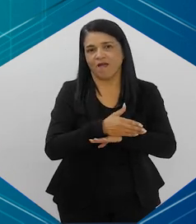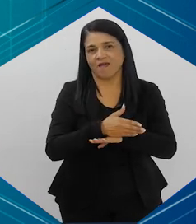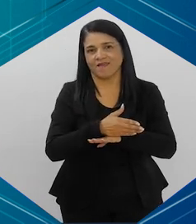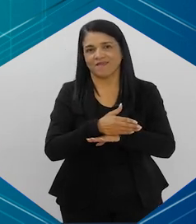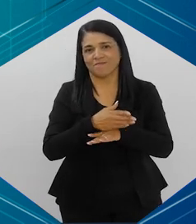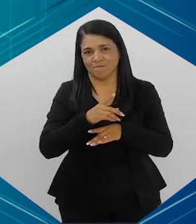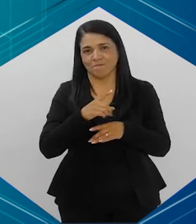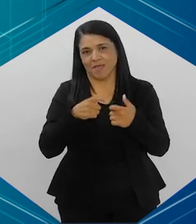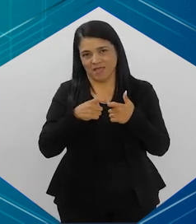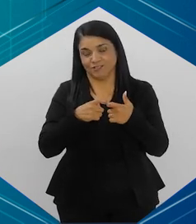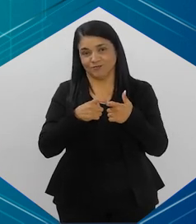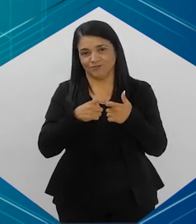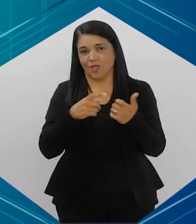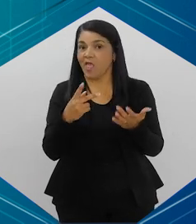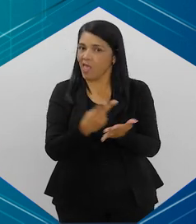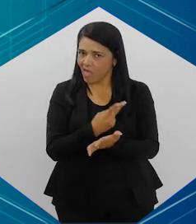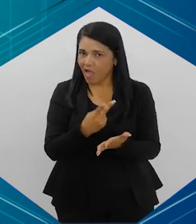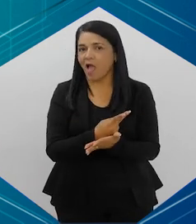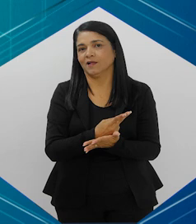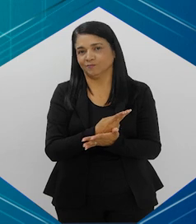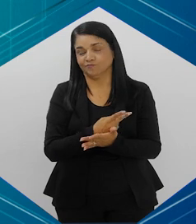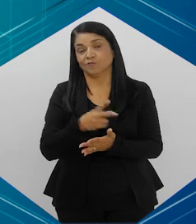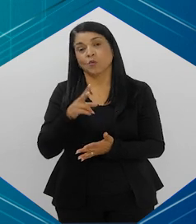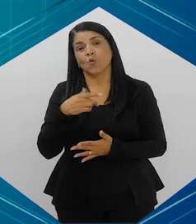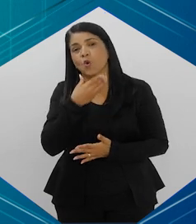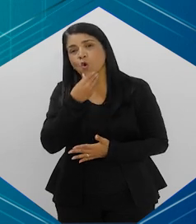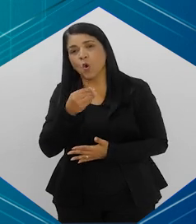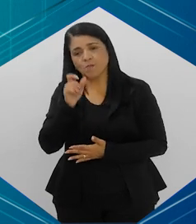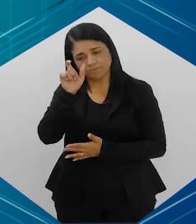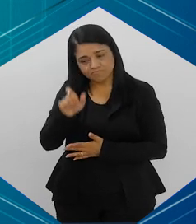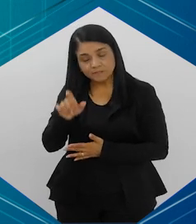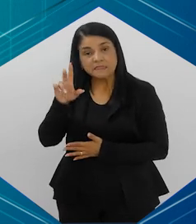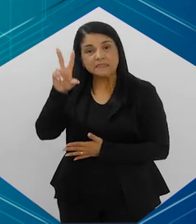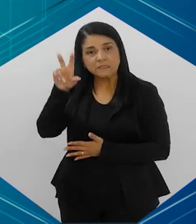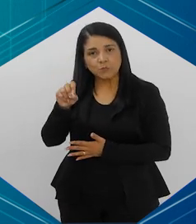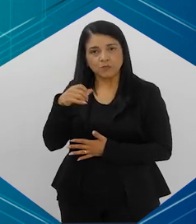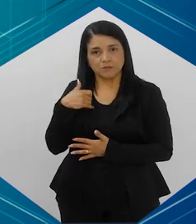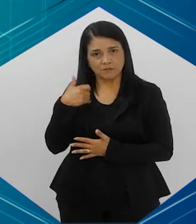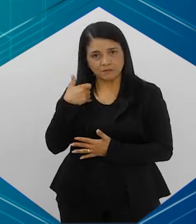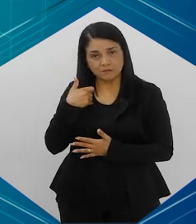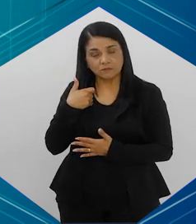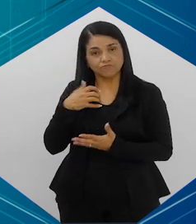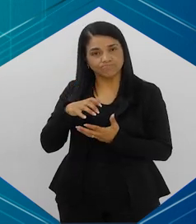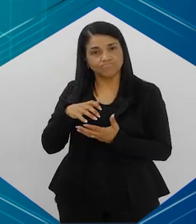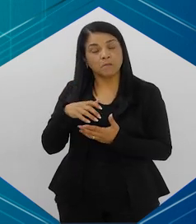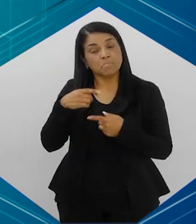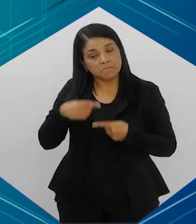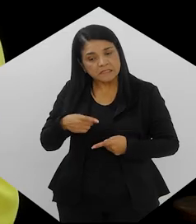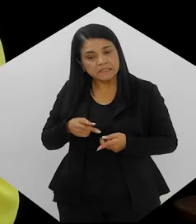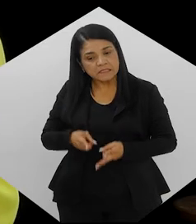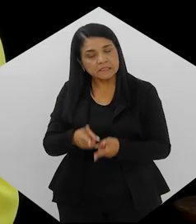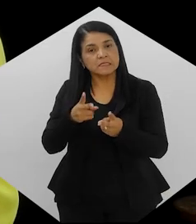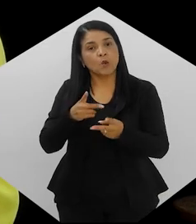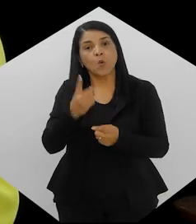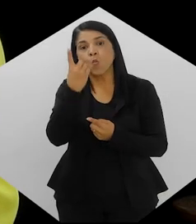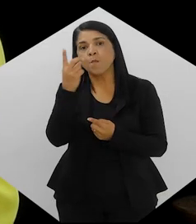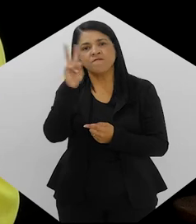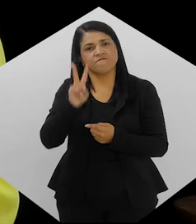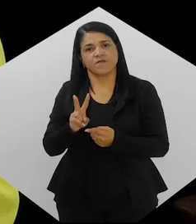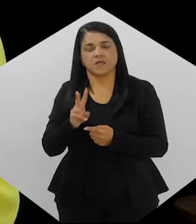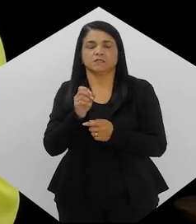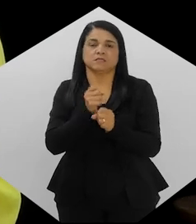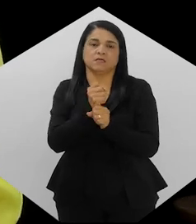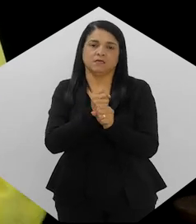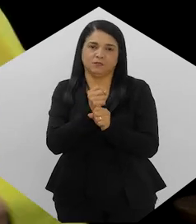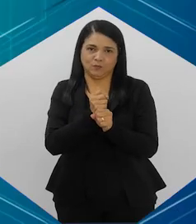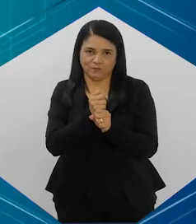principal erro. Então, o homem de seus 50 anos, ele tem que ir ao médico regularmente, uma vez por